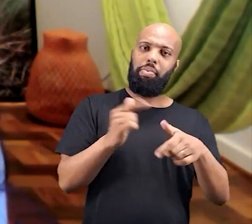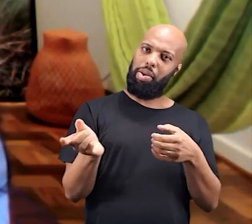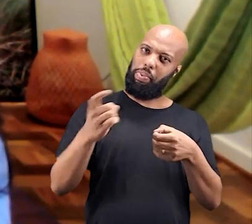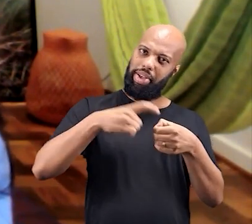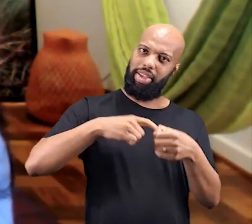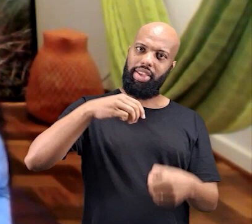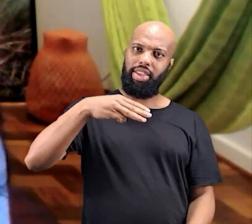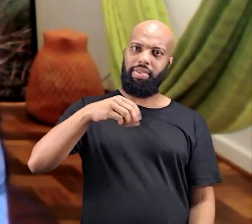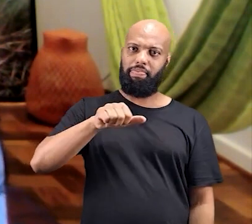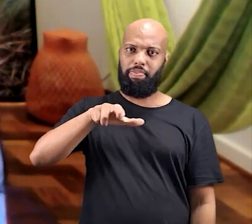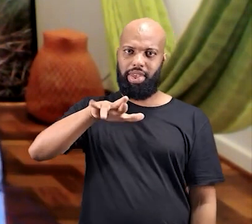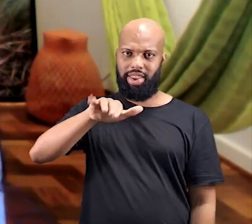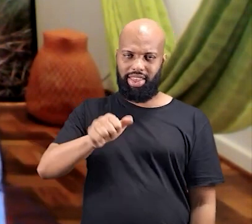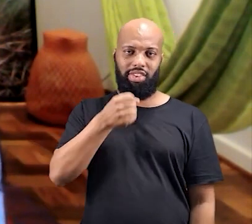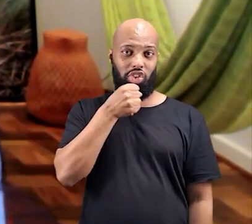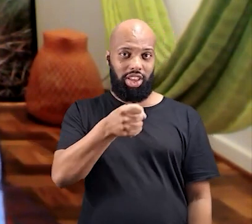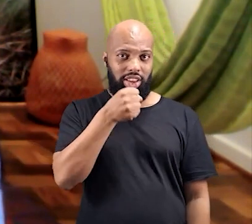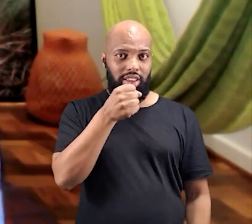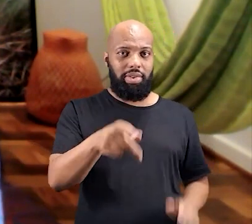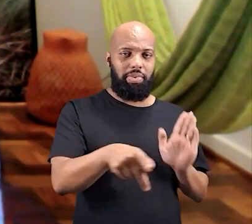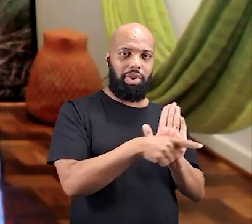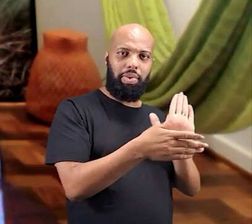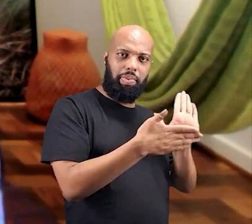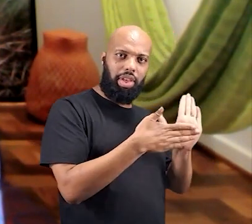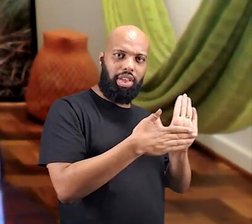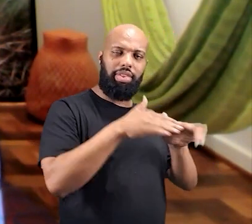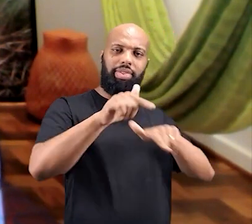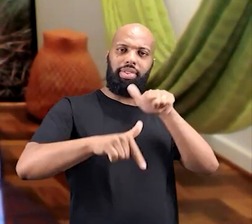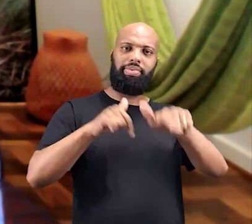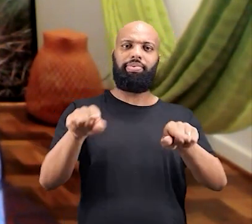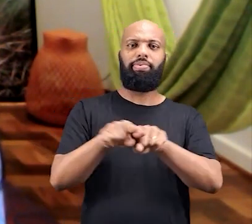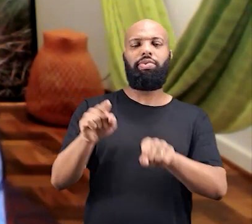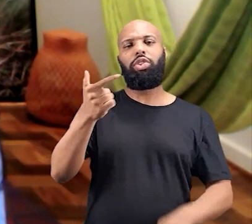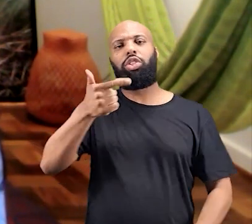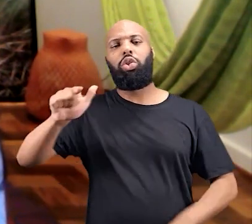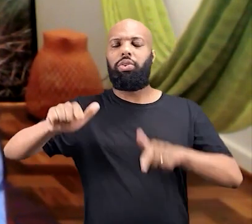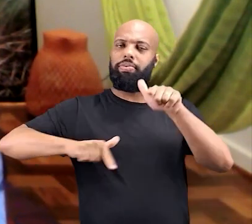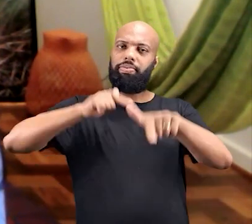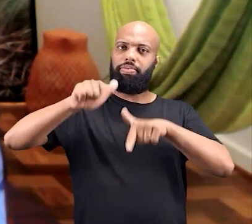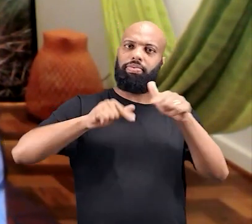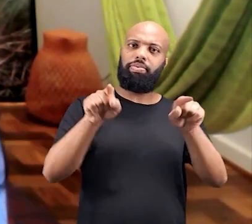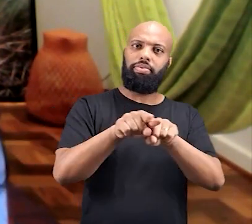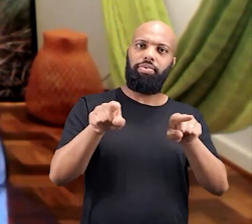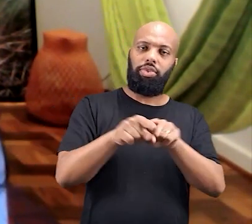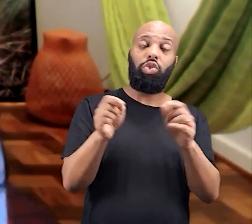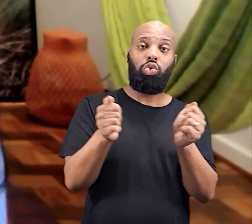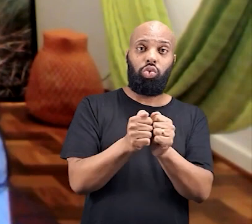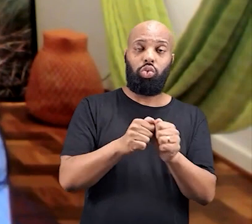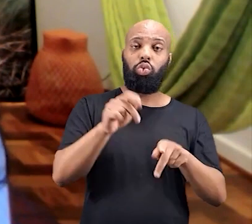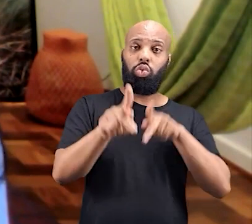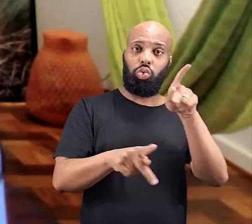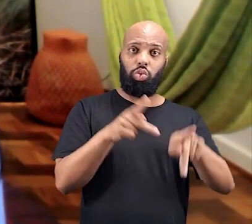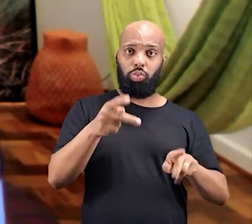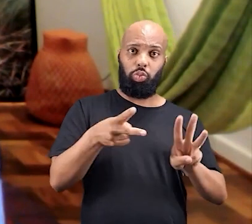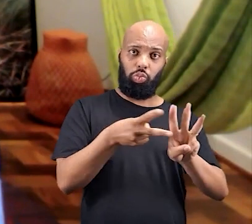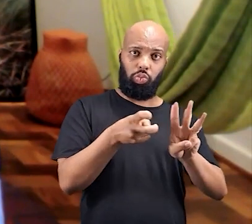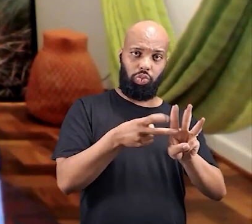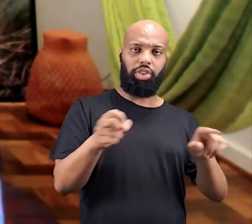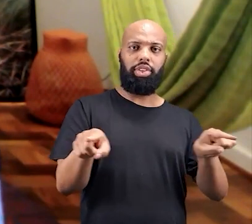parceira nessa pauta, nesse trabalho, e em outros trabalhos, assim, também com os povos indígenas.